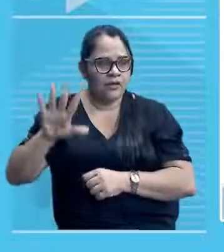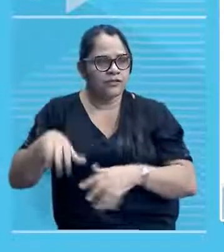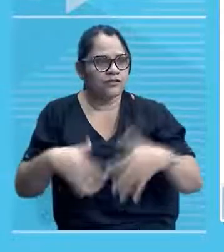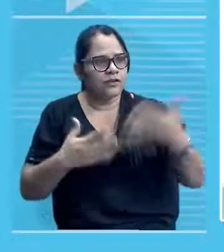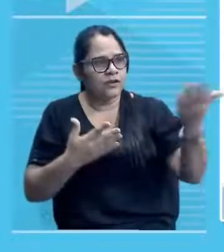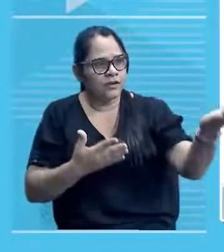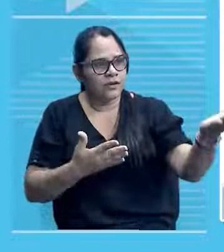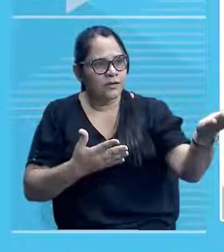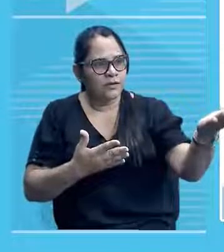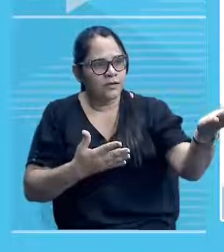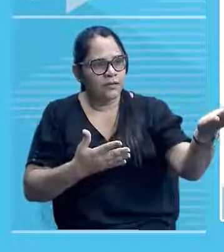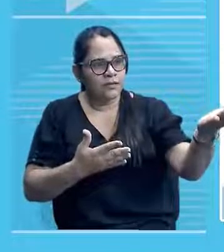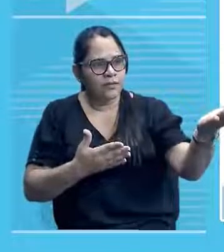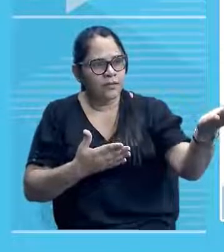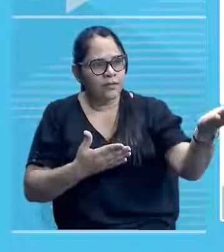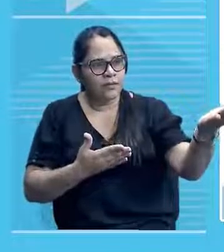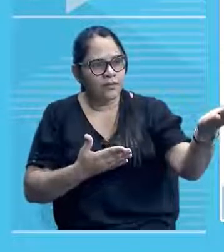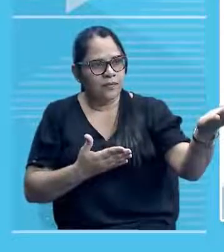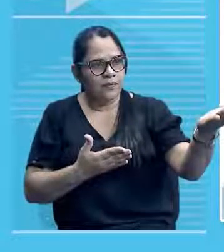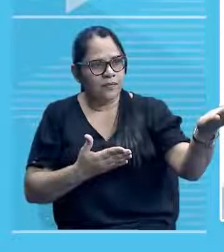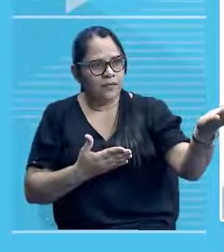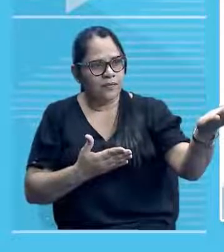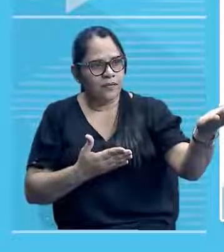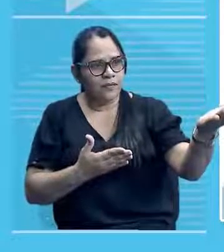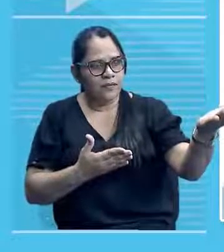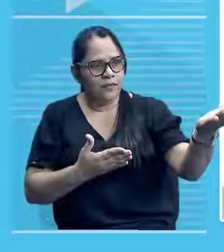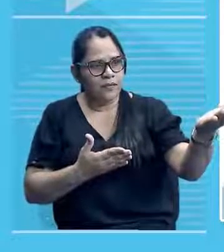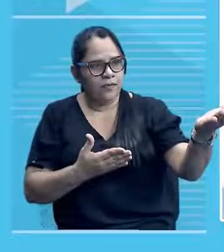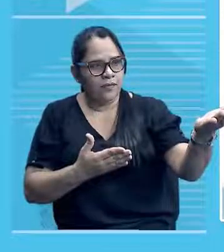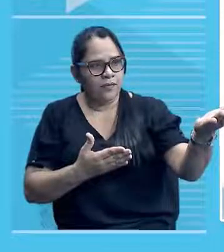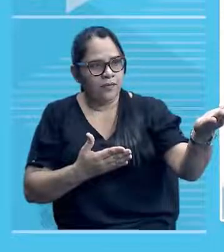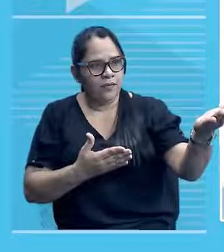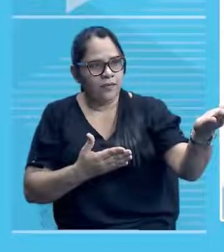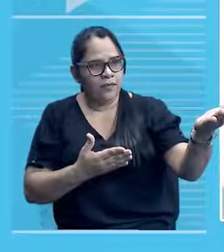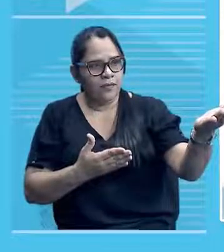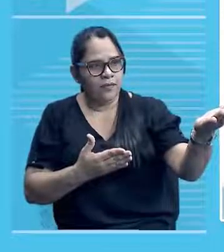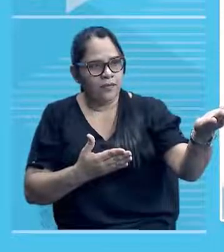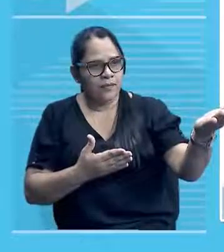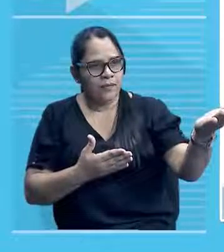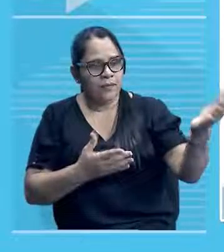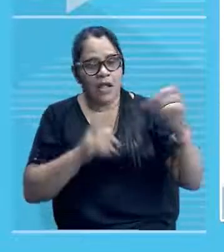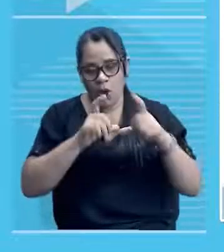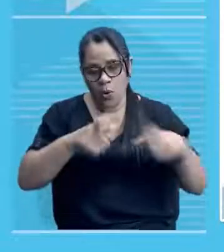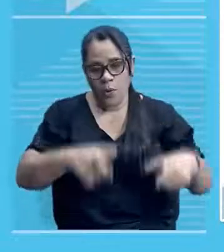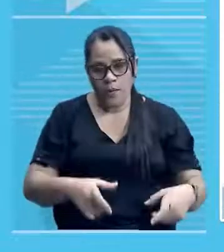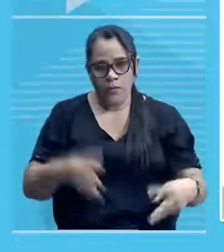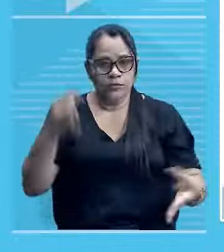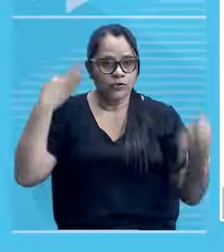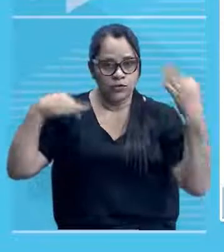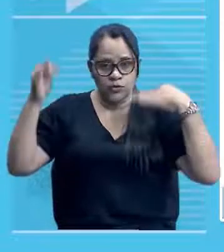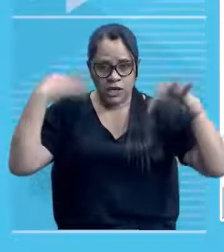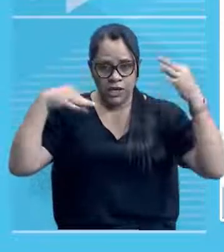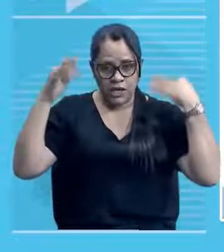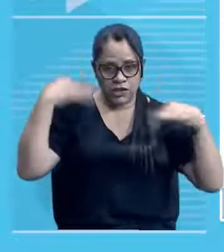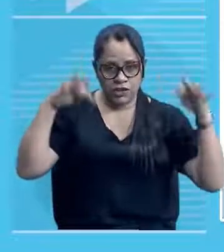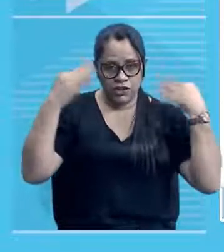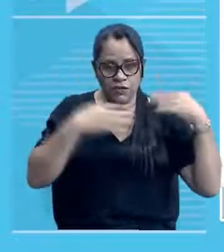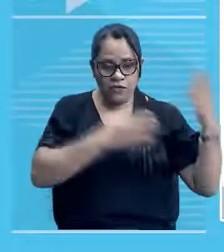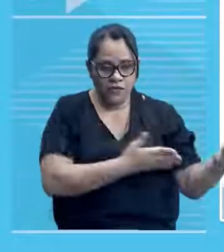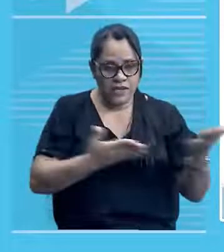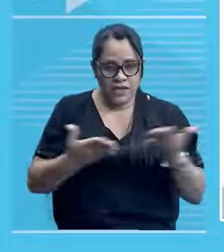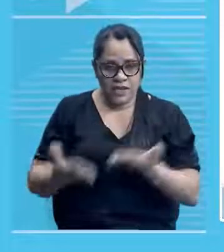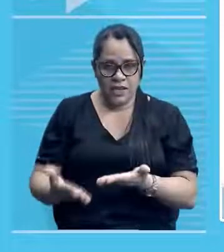Do monumento, né? Que... É um ponto turístico, né? Visitado aí, inclusive